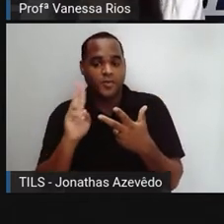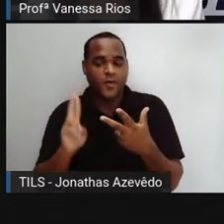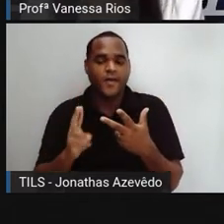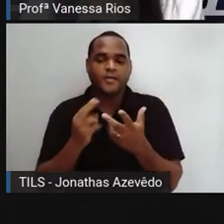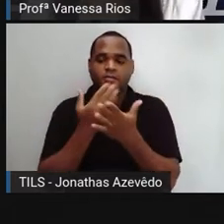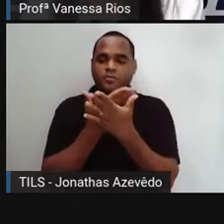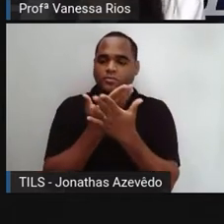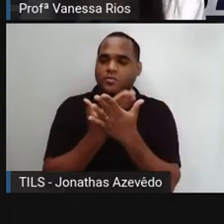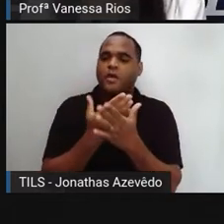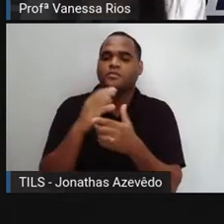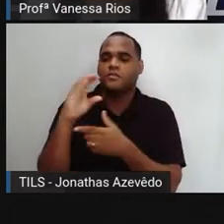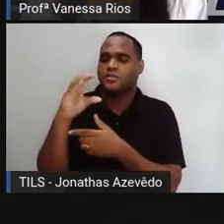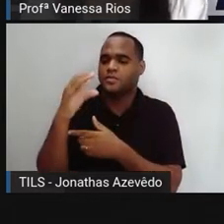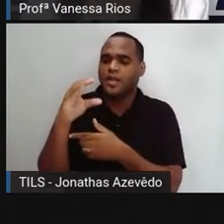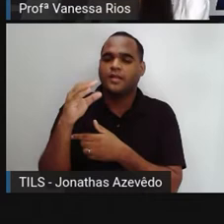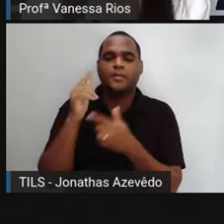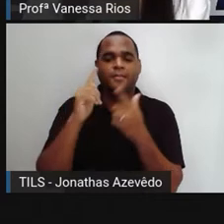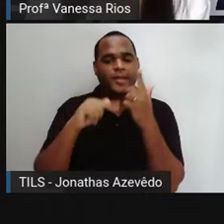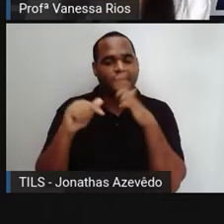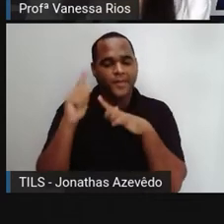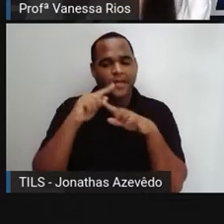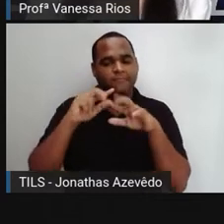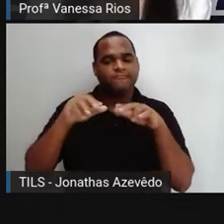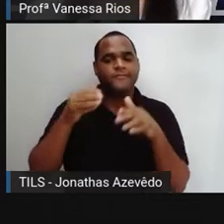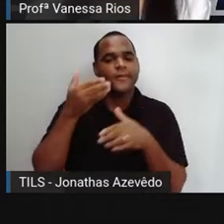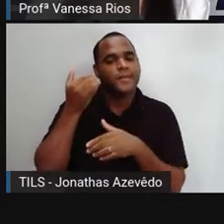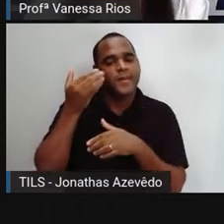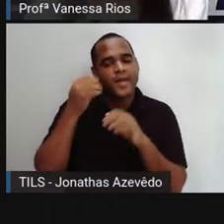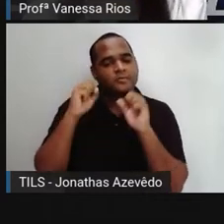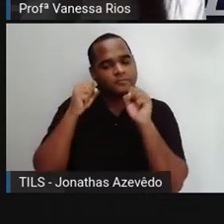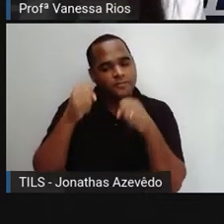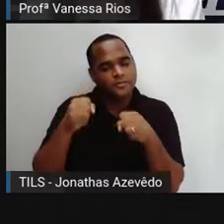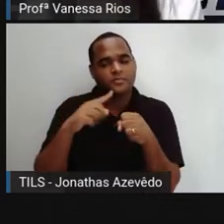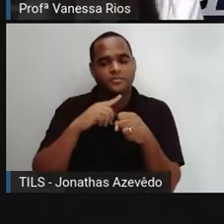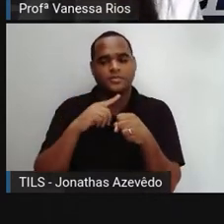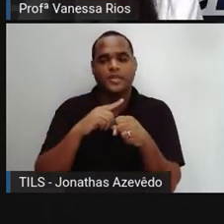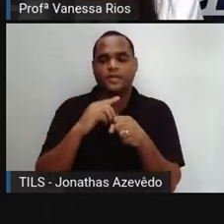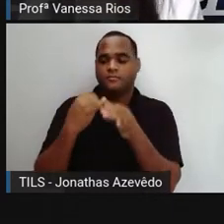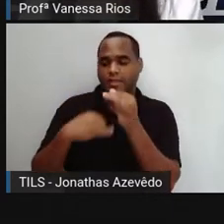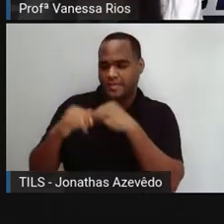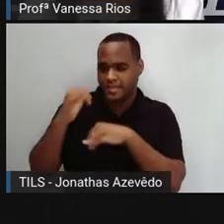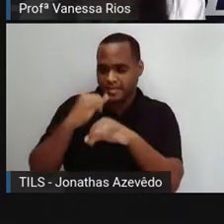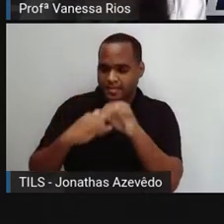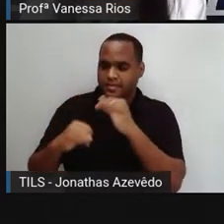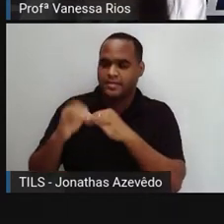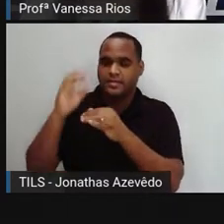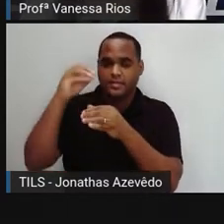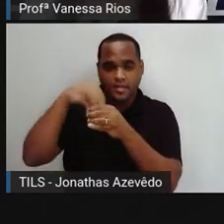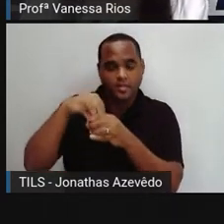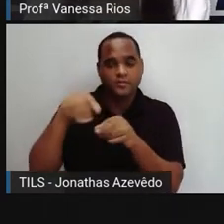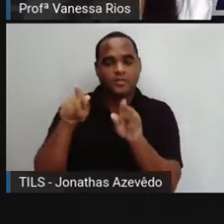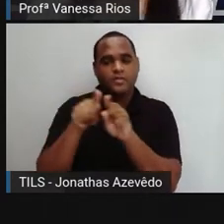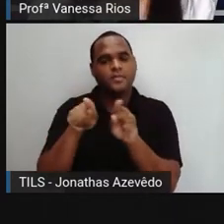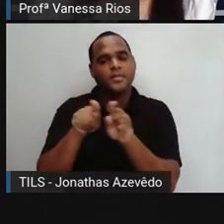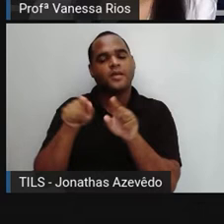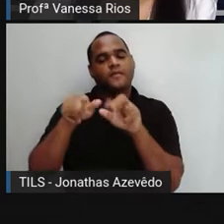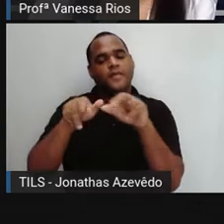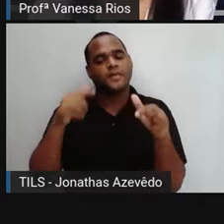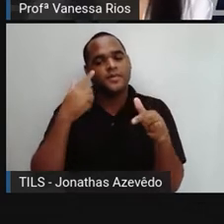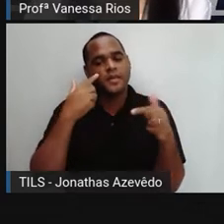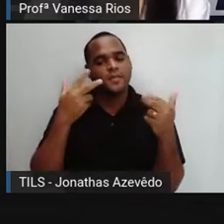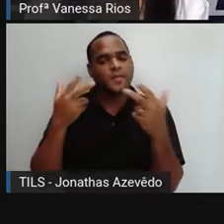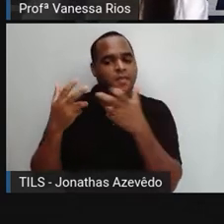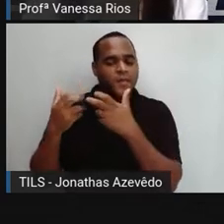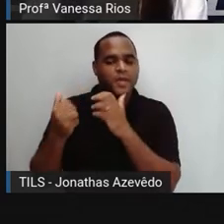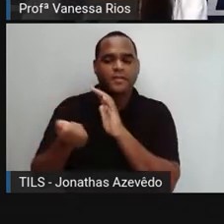de cientistas que foram aí aprimorando o uso de substâncias químicas, a forma de captação das